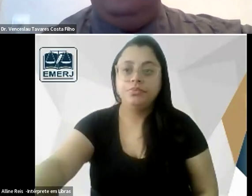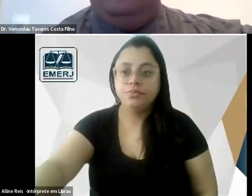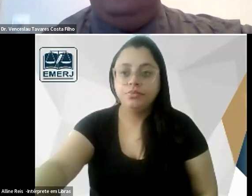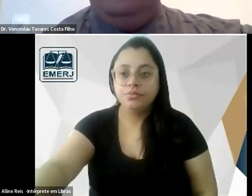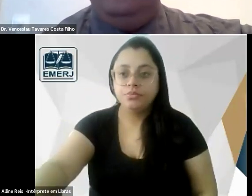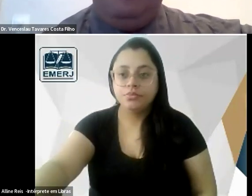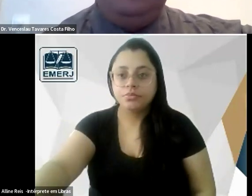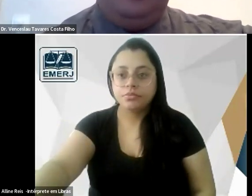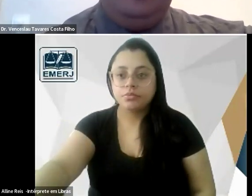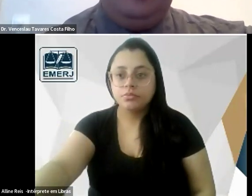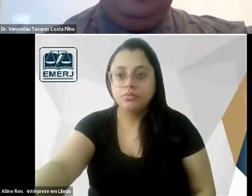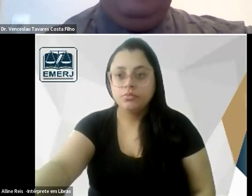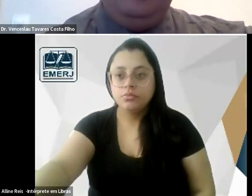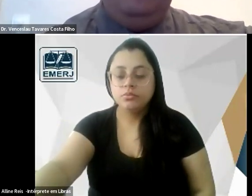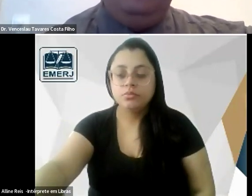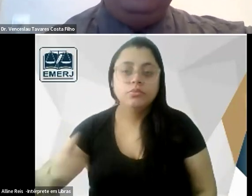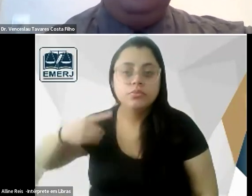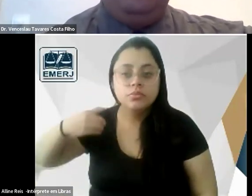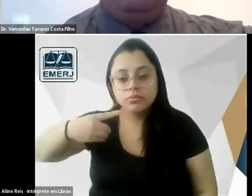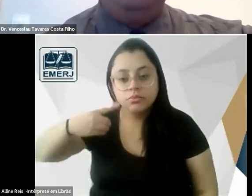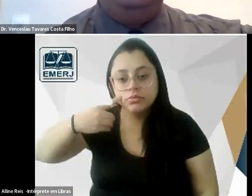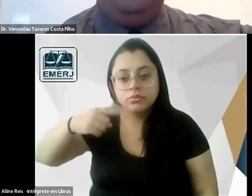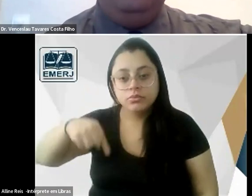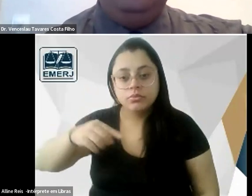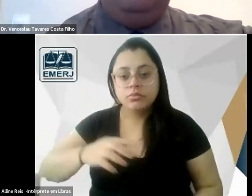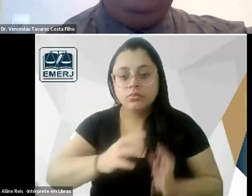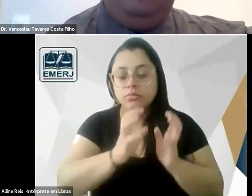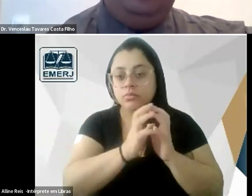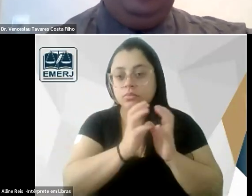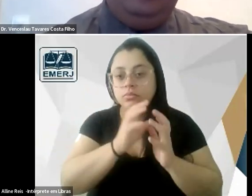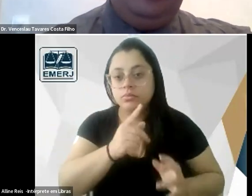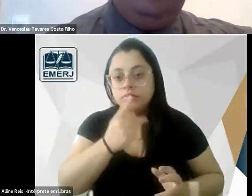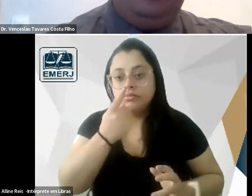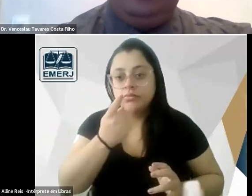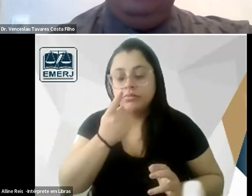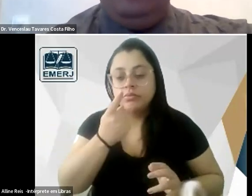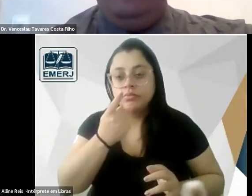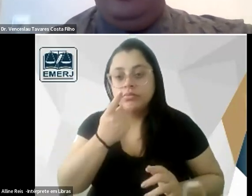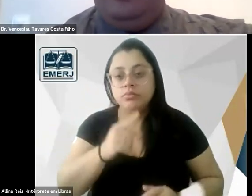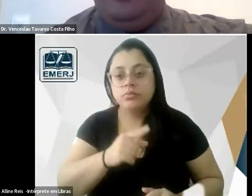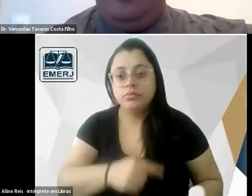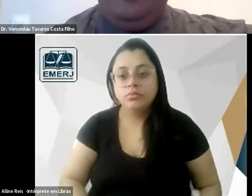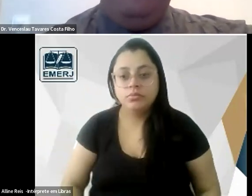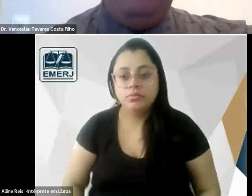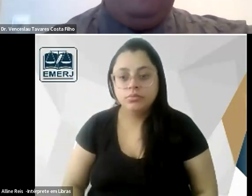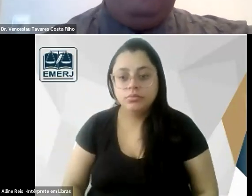um deputado aqui de Pernambuco da Assembleia Provincial Tobias chegou a ser deputado estadual